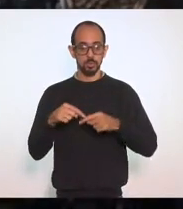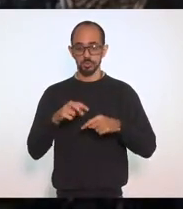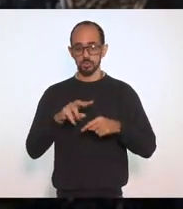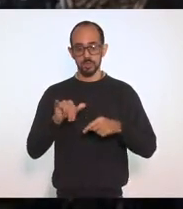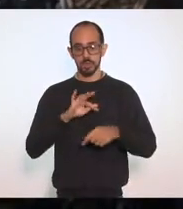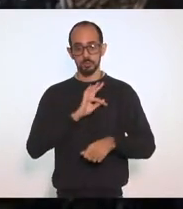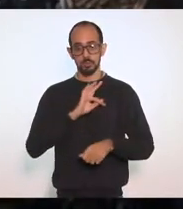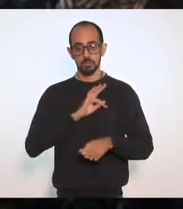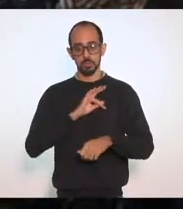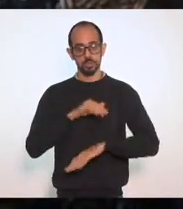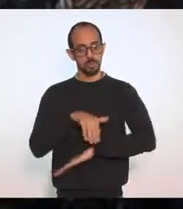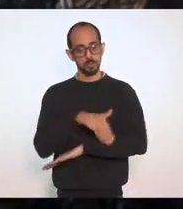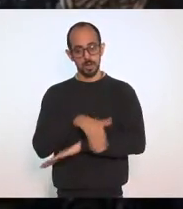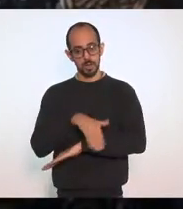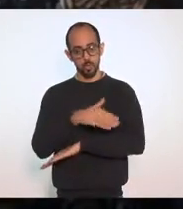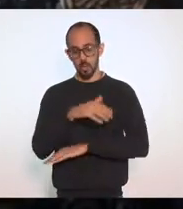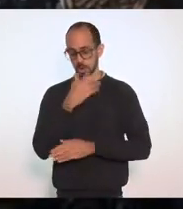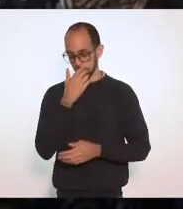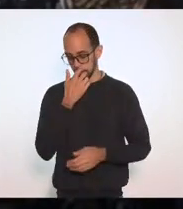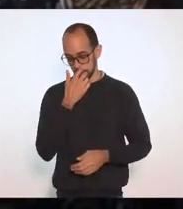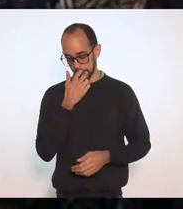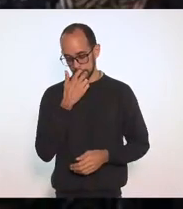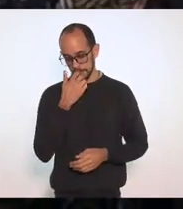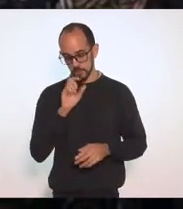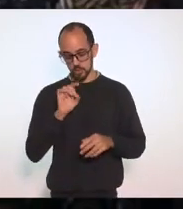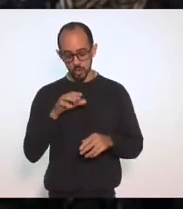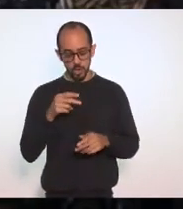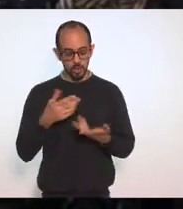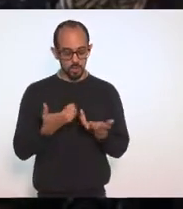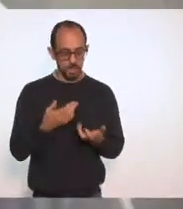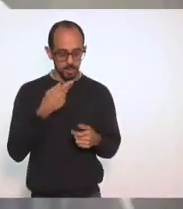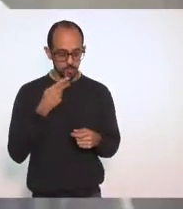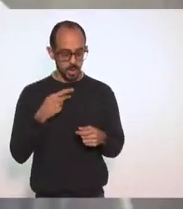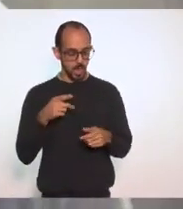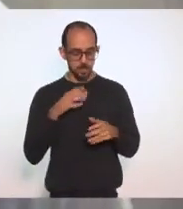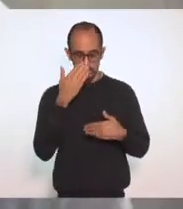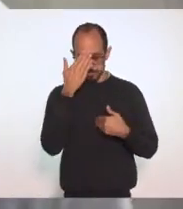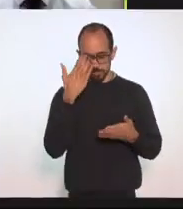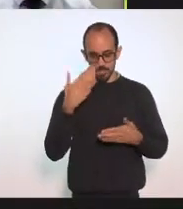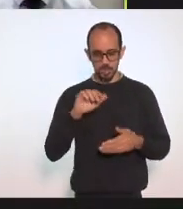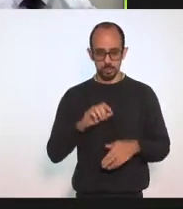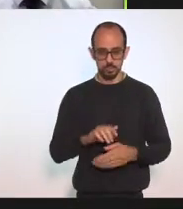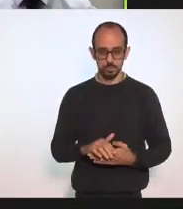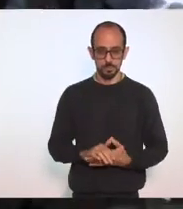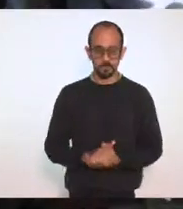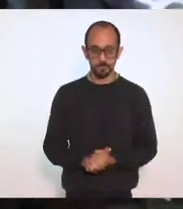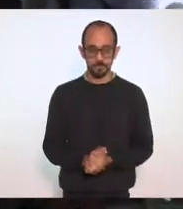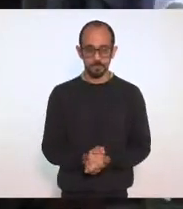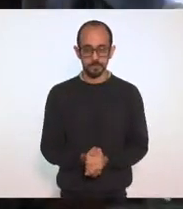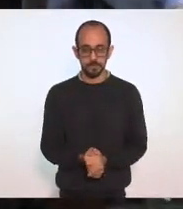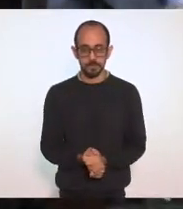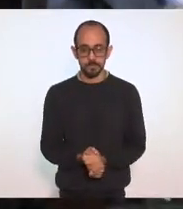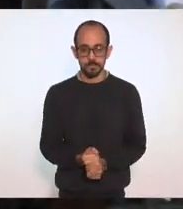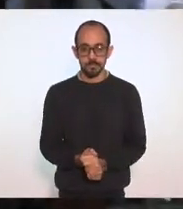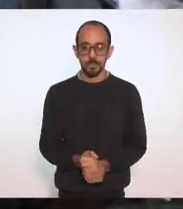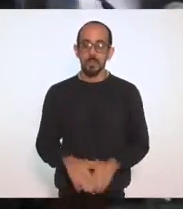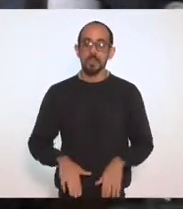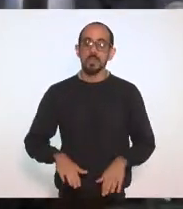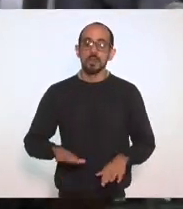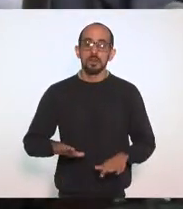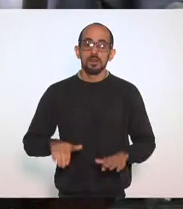policiais que botar na rua. Então, é só essas colocações que eu queria botar. Obrigado, presidente. Eu queria, já, já, Rodrigo, eu queria,